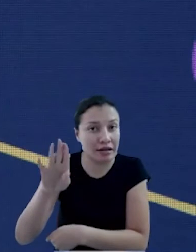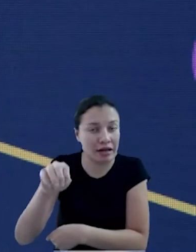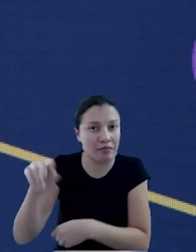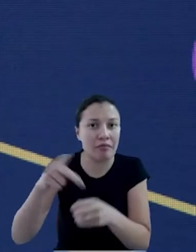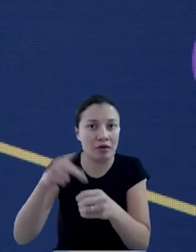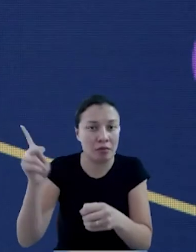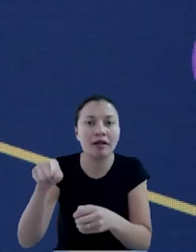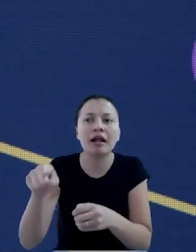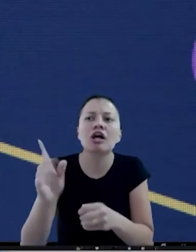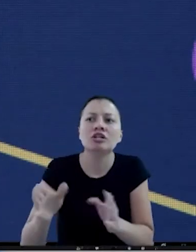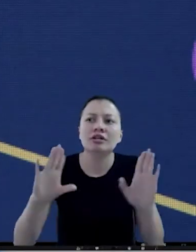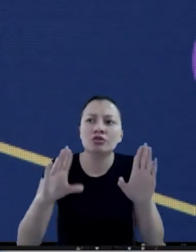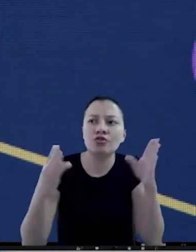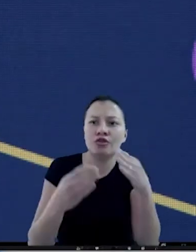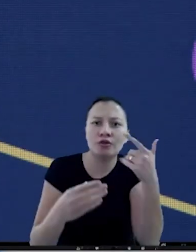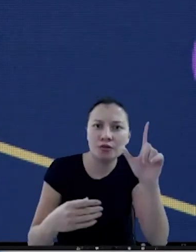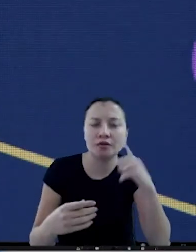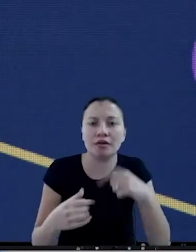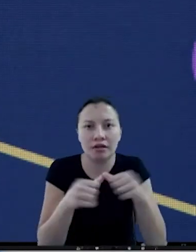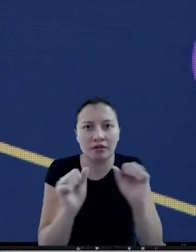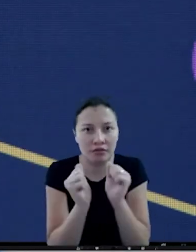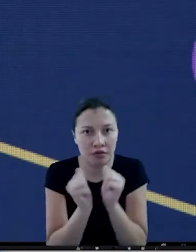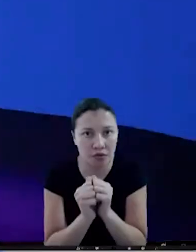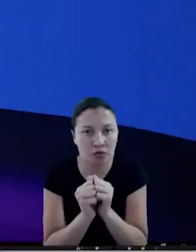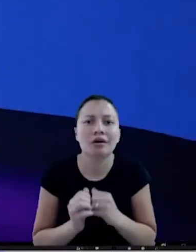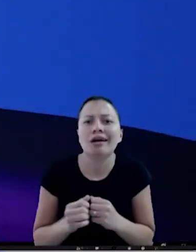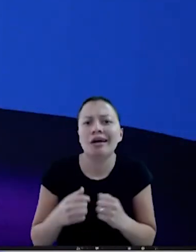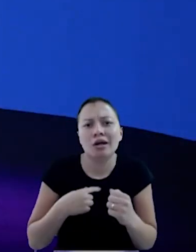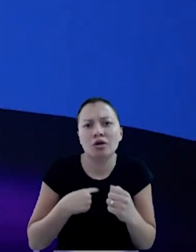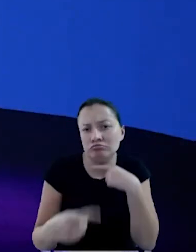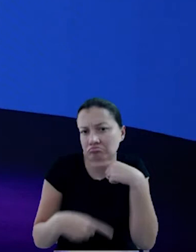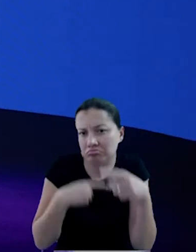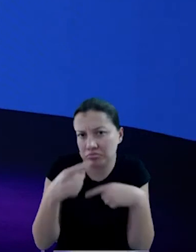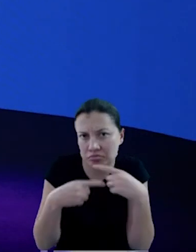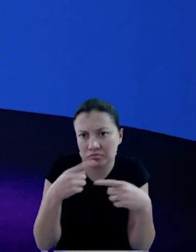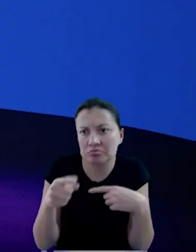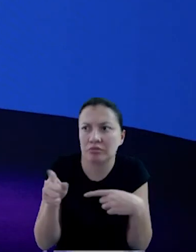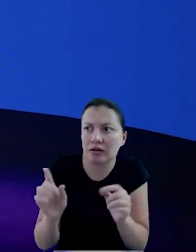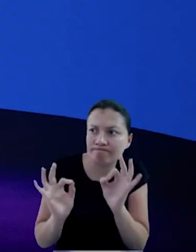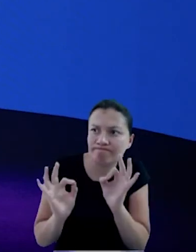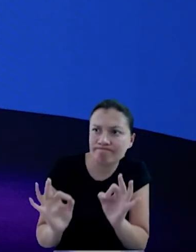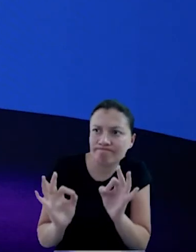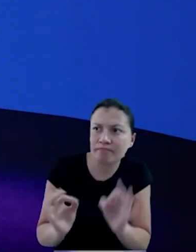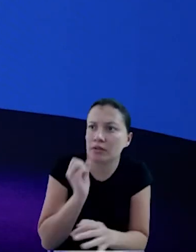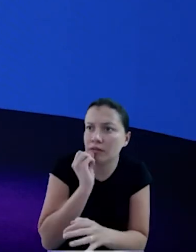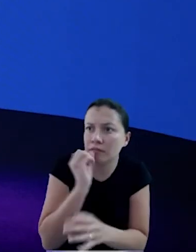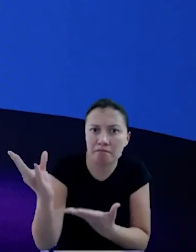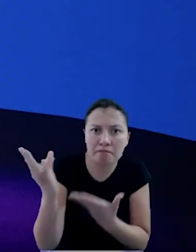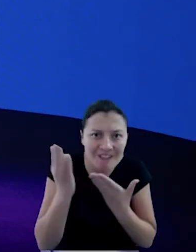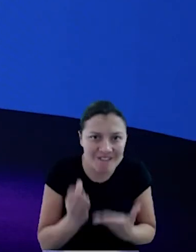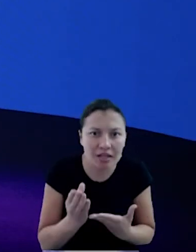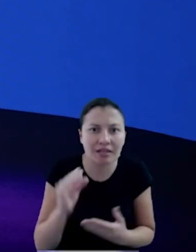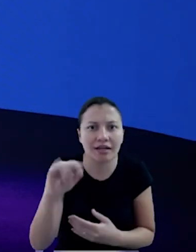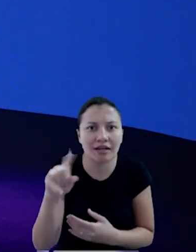Fórum Net Zero, então, não tenho dúvida que ela tem muito a contribuir. Seja bem-vinda, Isabel, e não deixem de mandar também